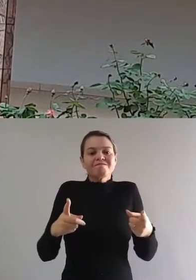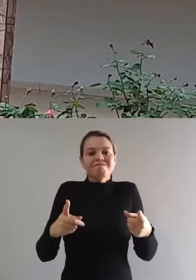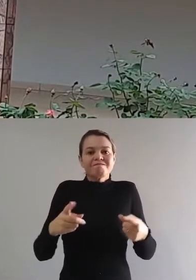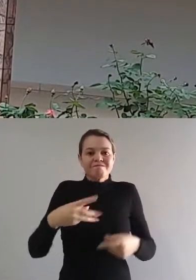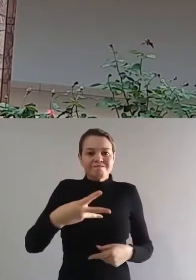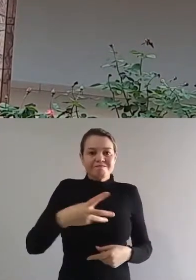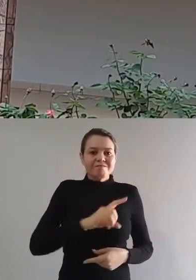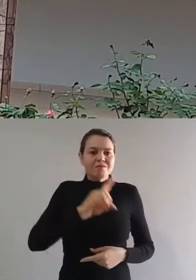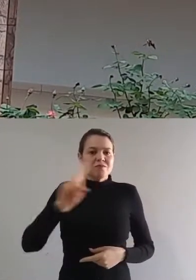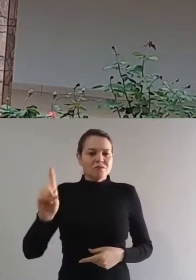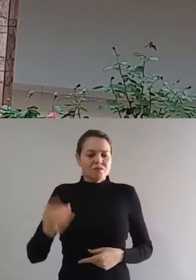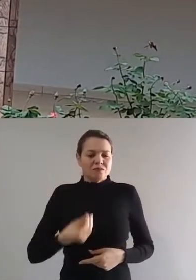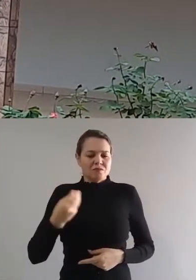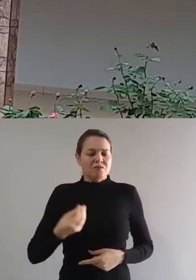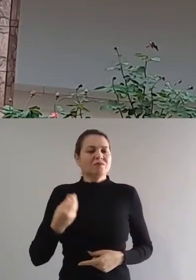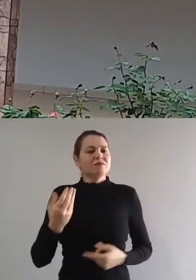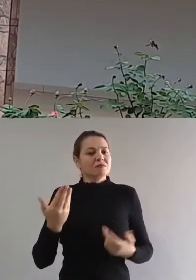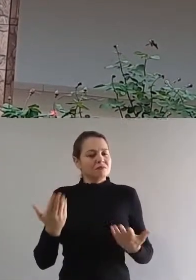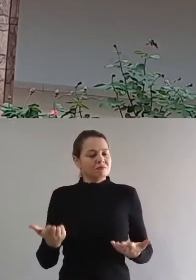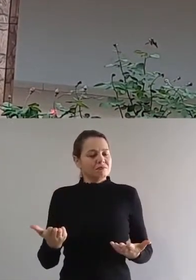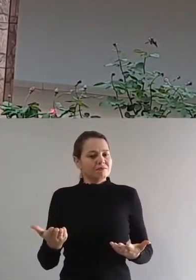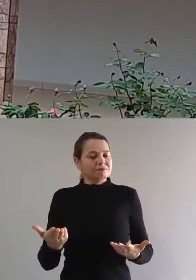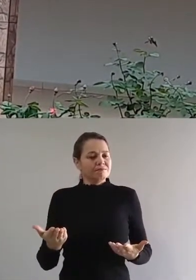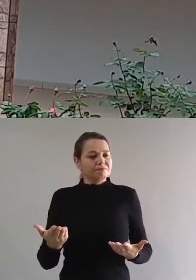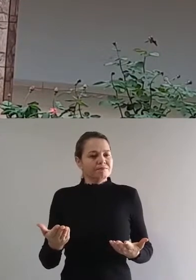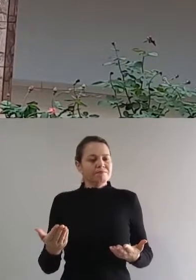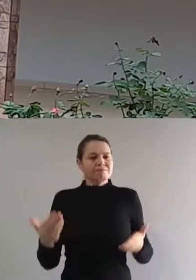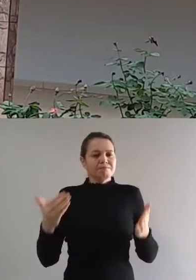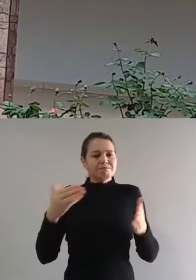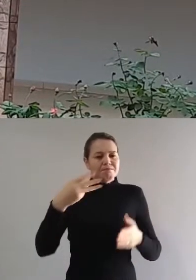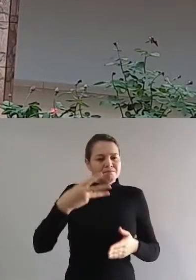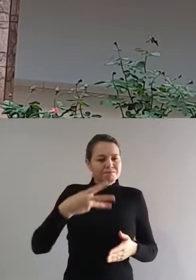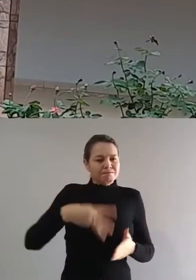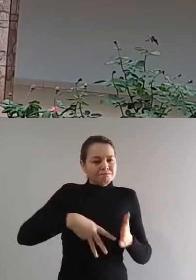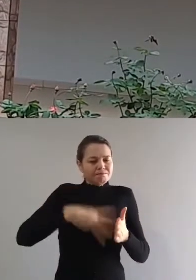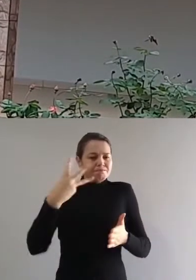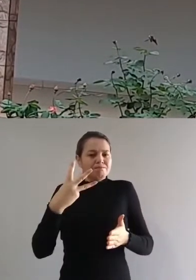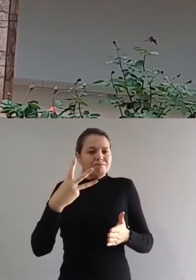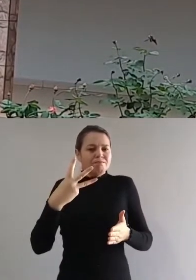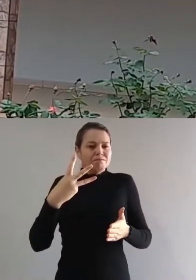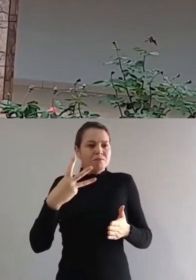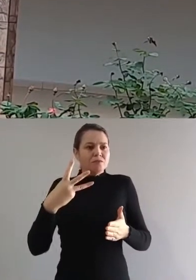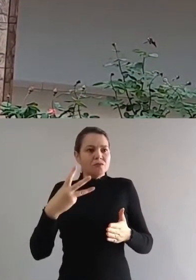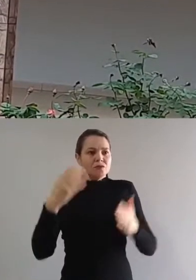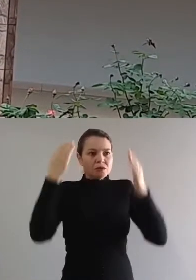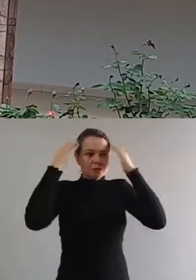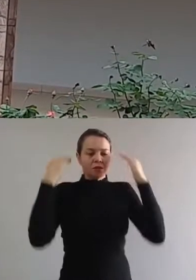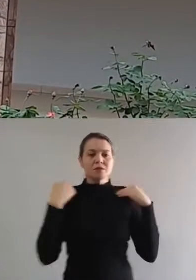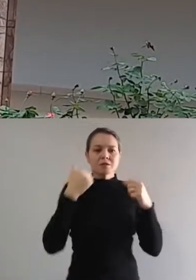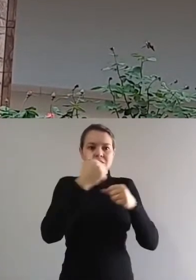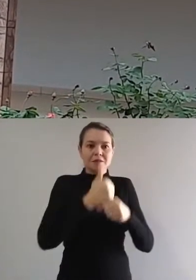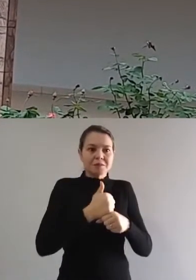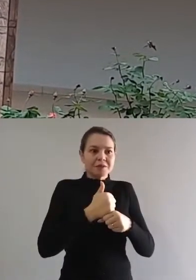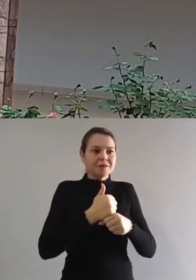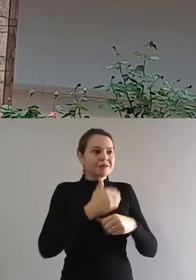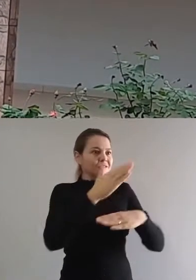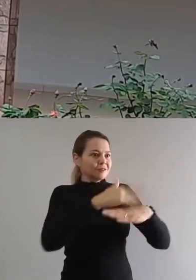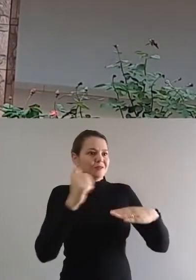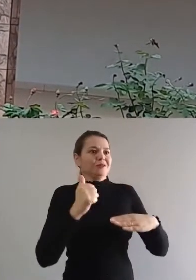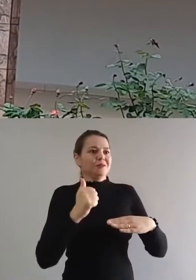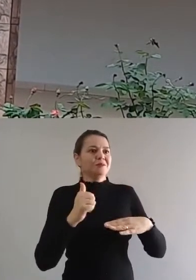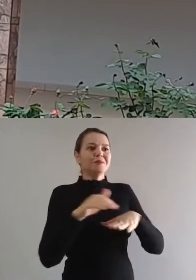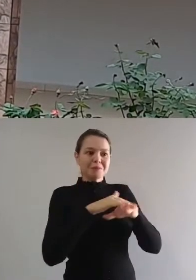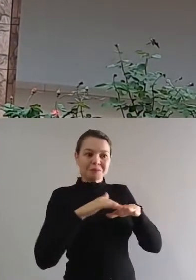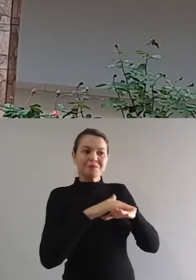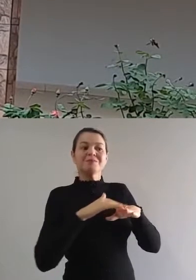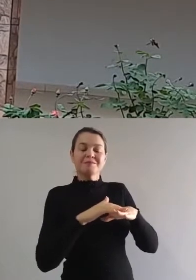Porque quando chegou no terceiro dia, eu chamei a Madre e falei com ela. Madre, eu quero